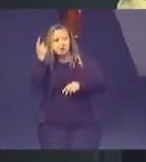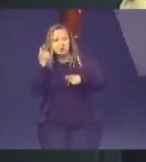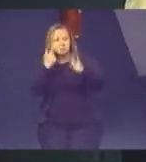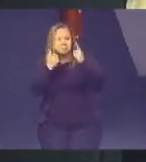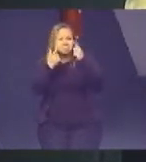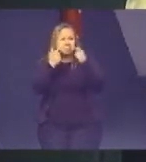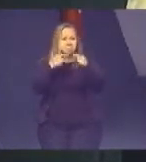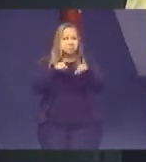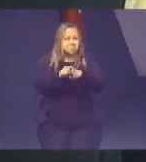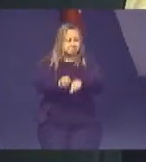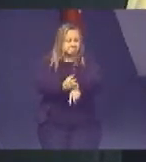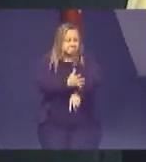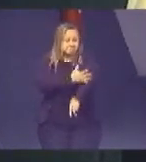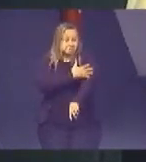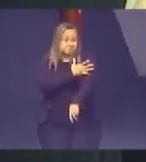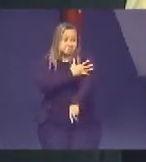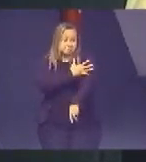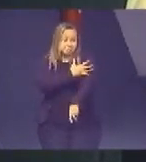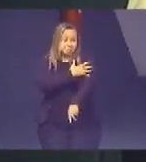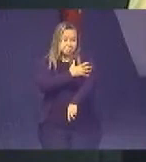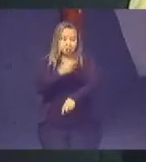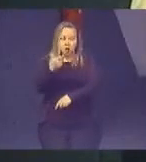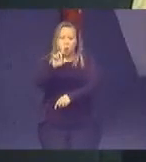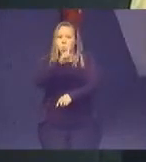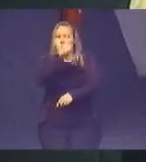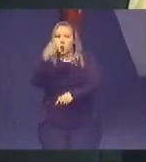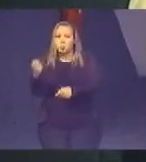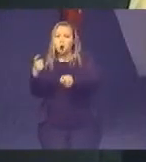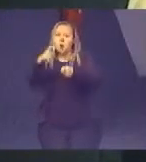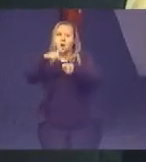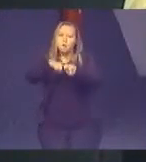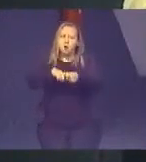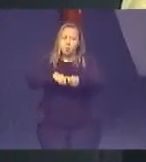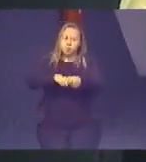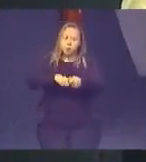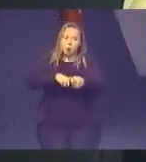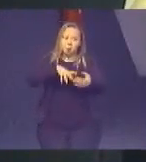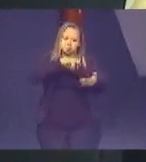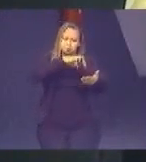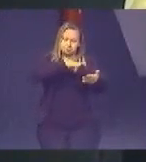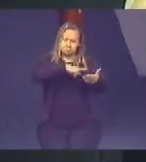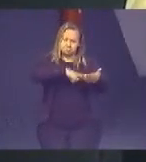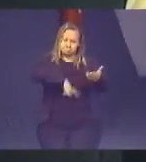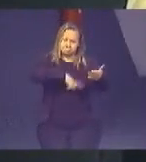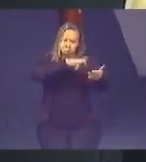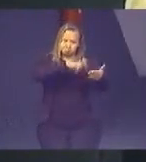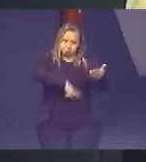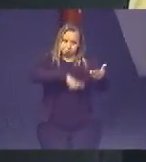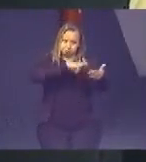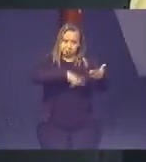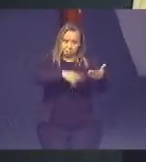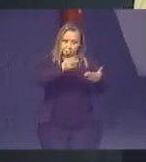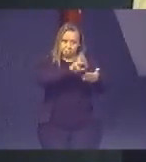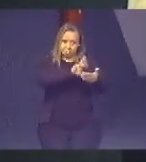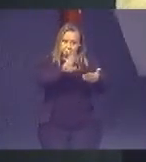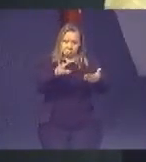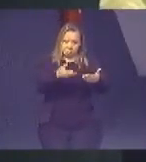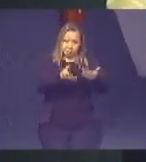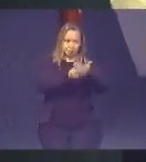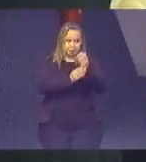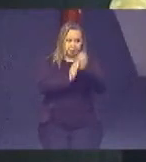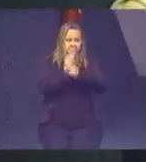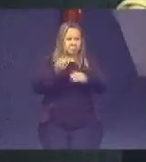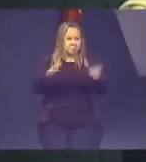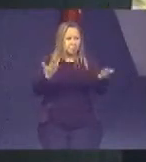voltou com a certidão, porque isso foi numa quinta-feira, ela voltou com a certidão na mão e ela disse, agora eu posso